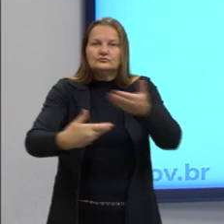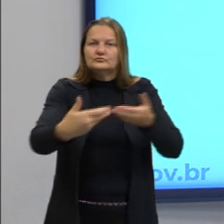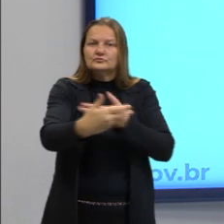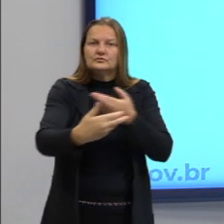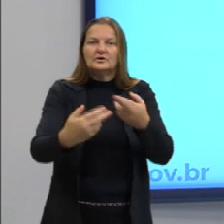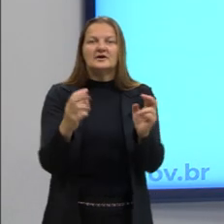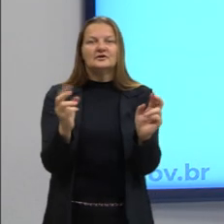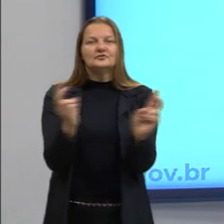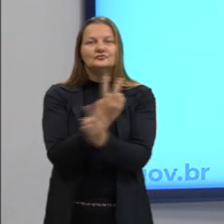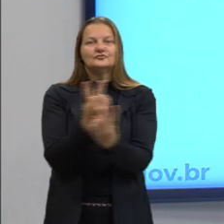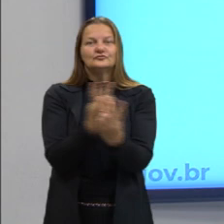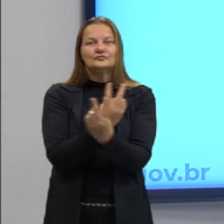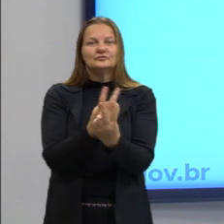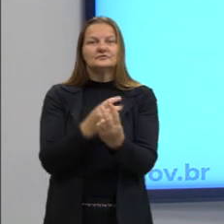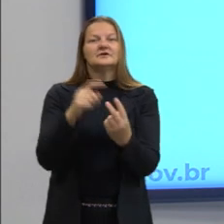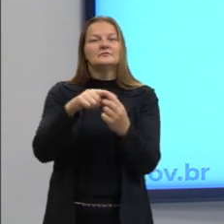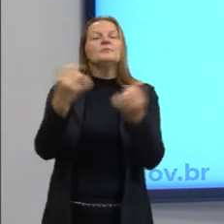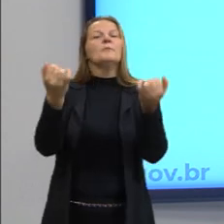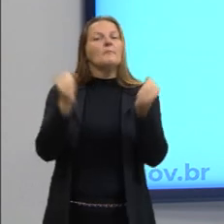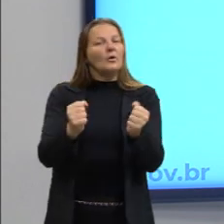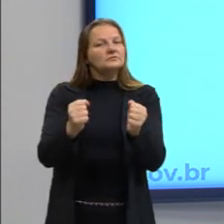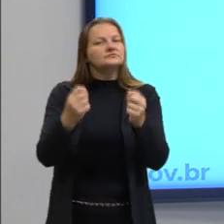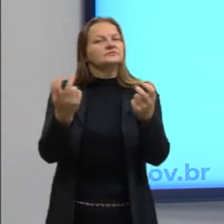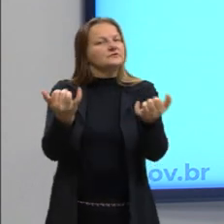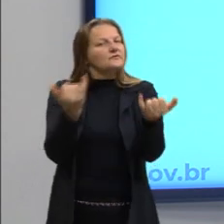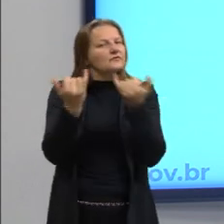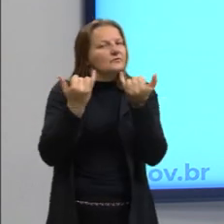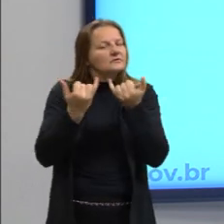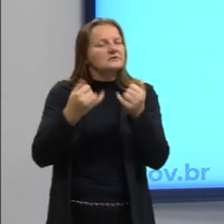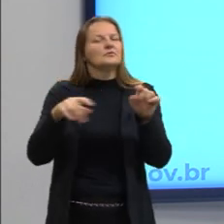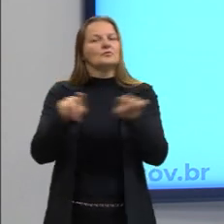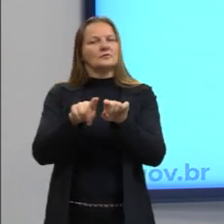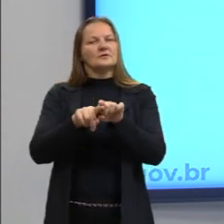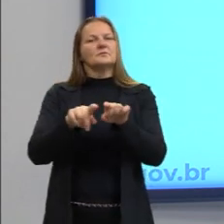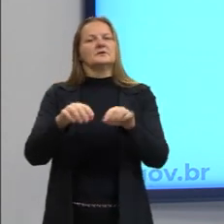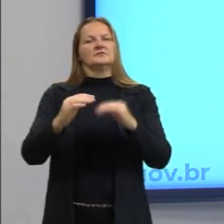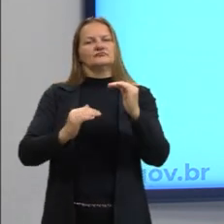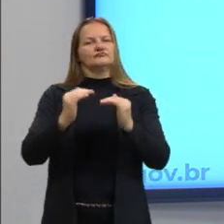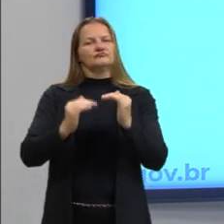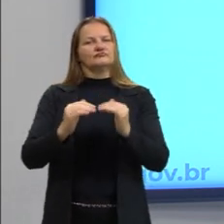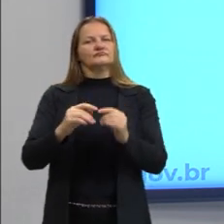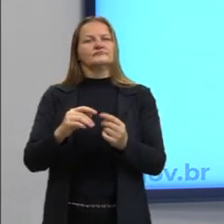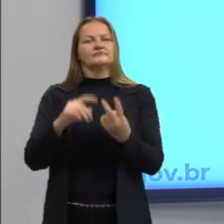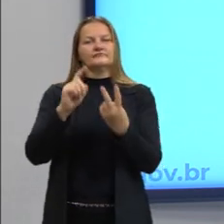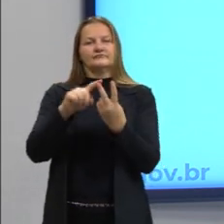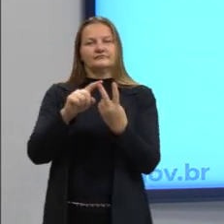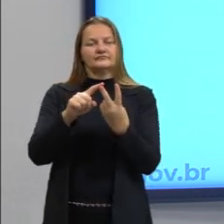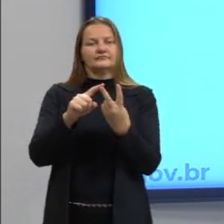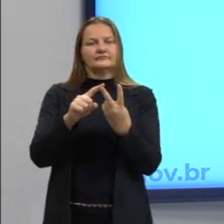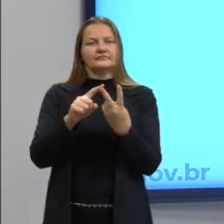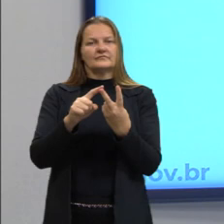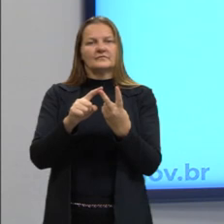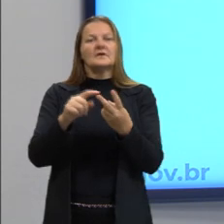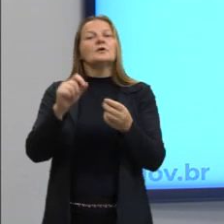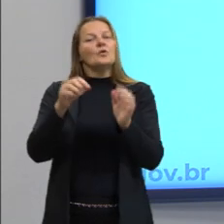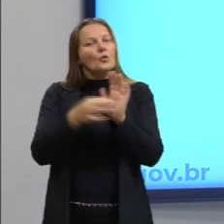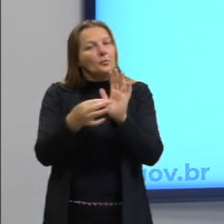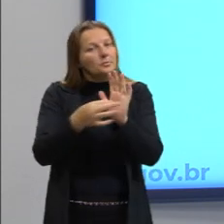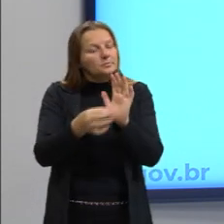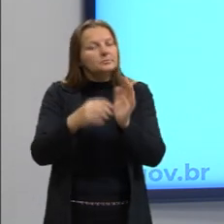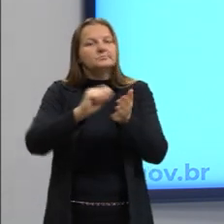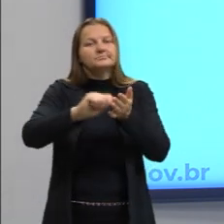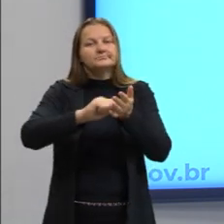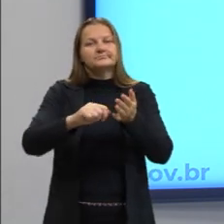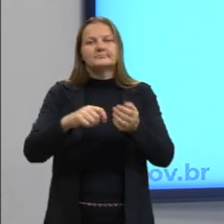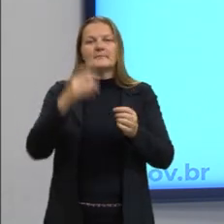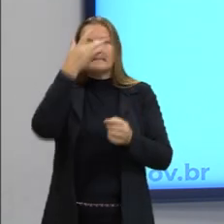trazem tanto informação quanto a opinião de